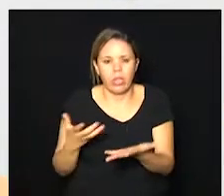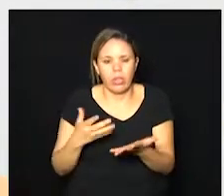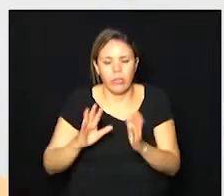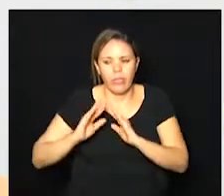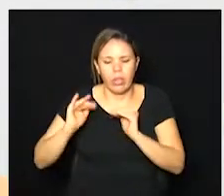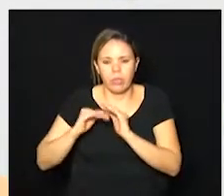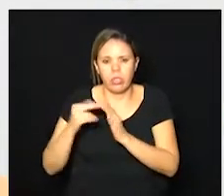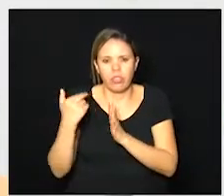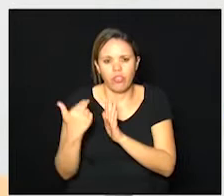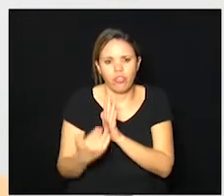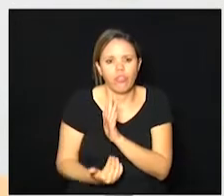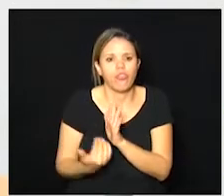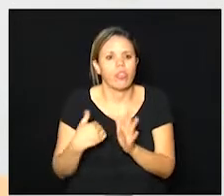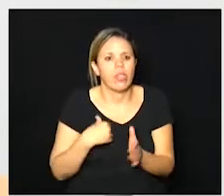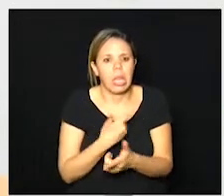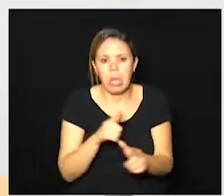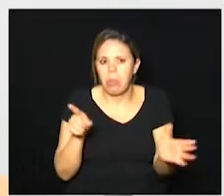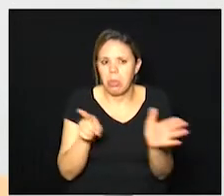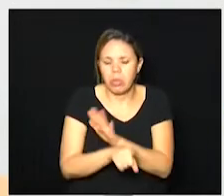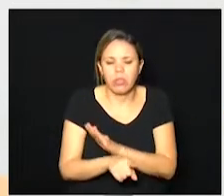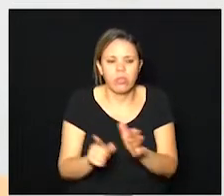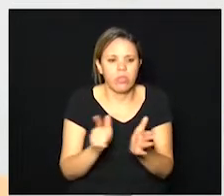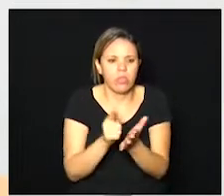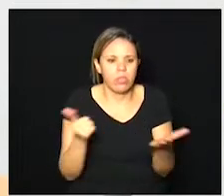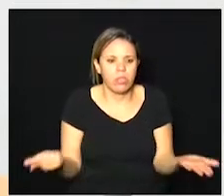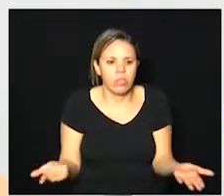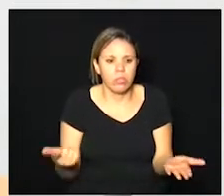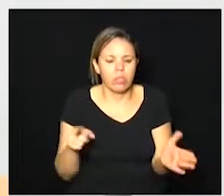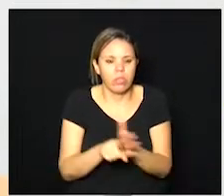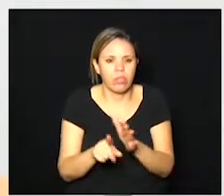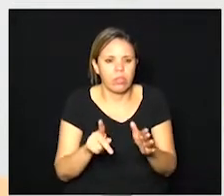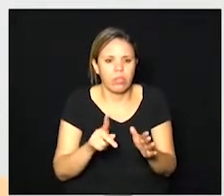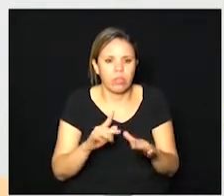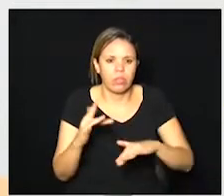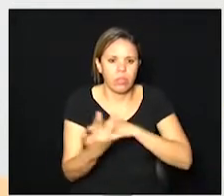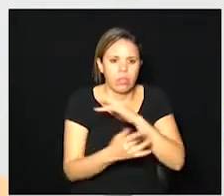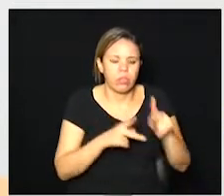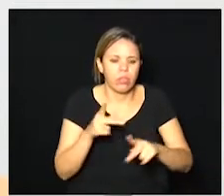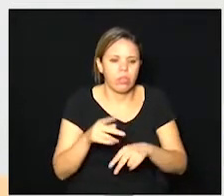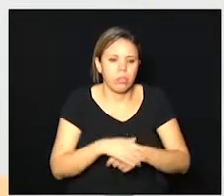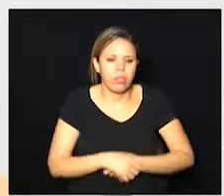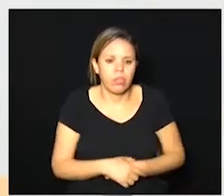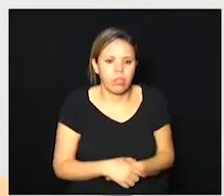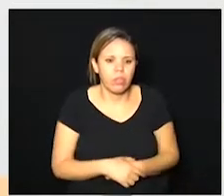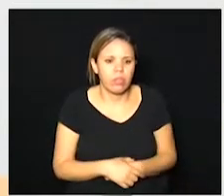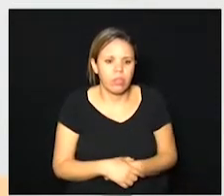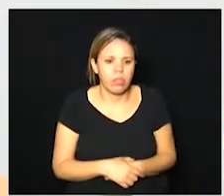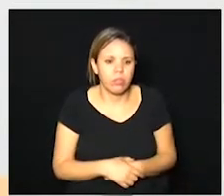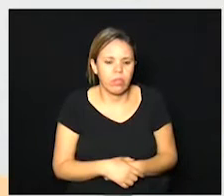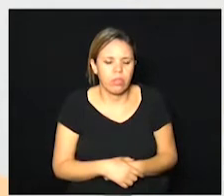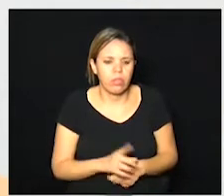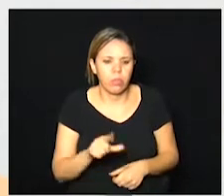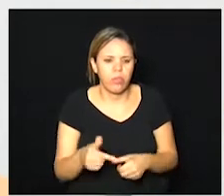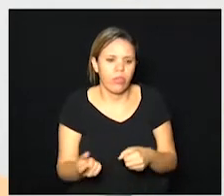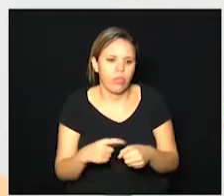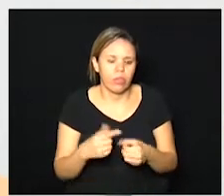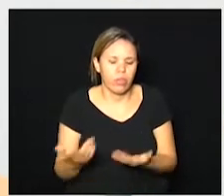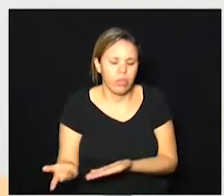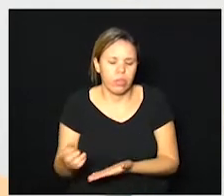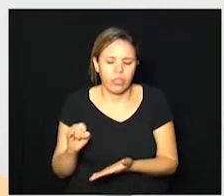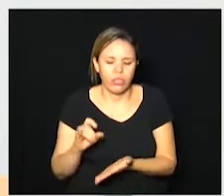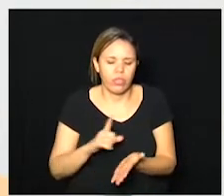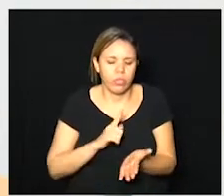pedidos aqui prefeito eu não tenho mais perguntas dos jornalistas eu vou agora para os internautas havendo pergunta de jornalistas a gente volta aqui a eles